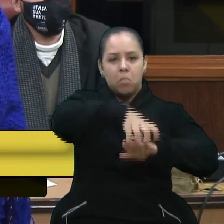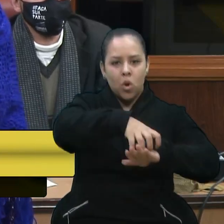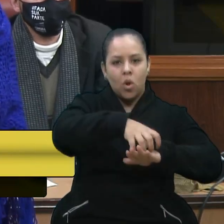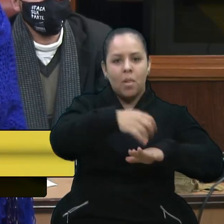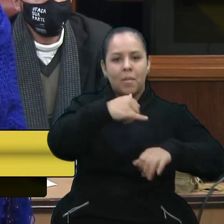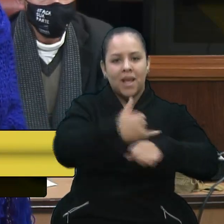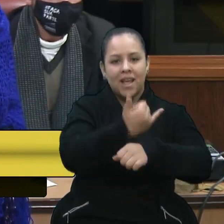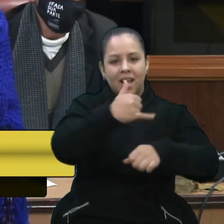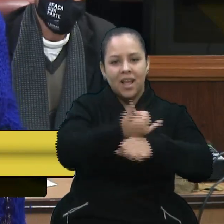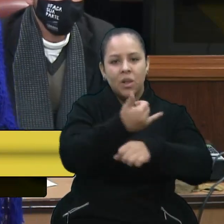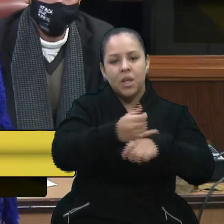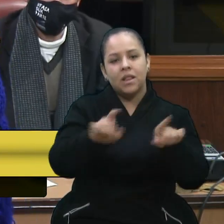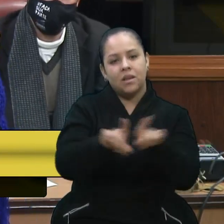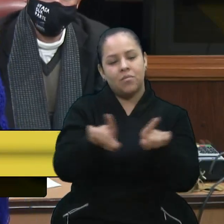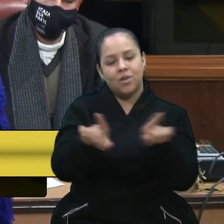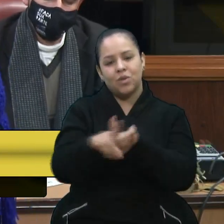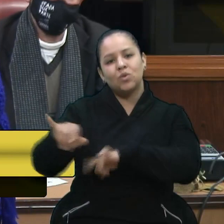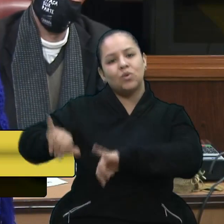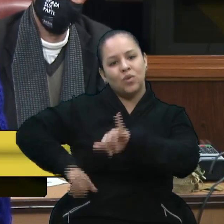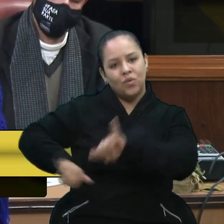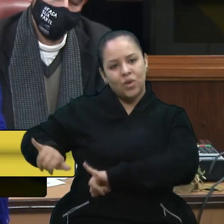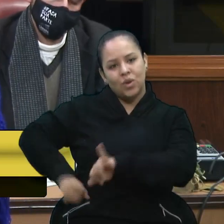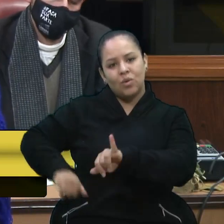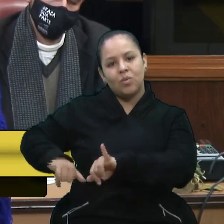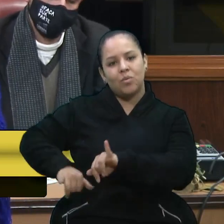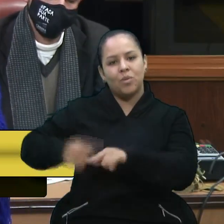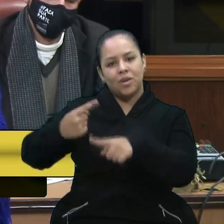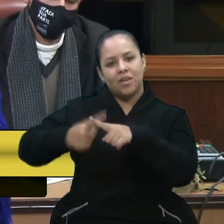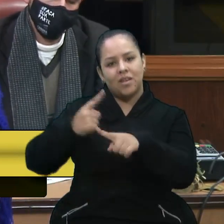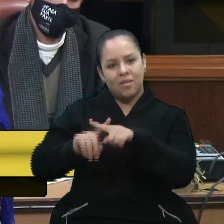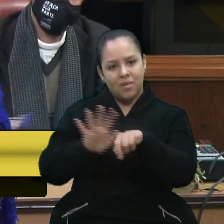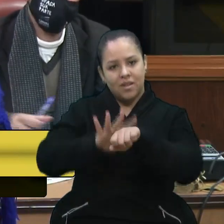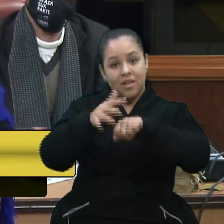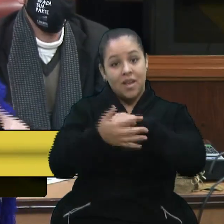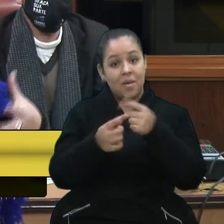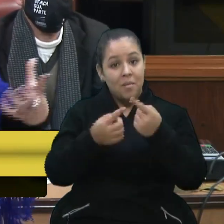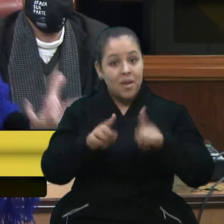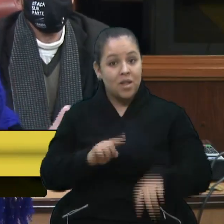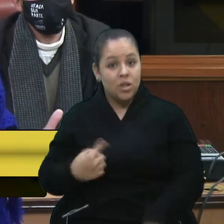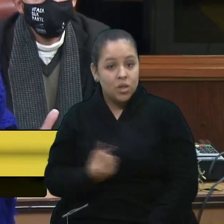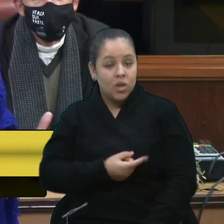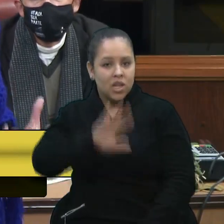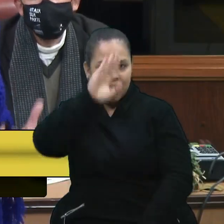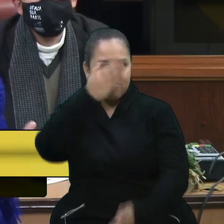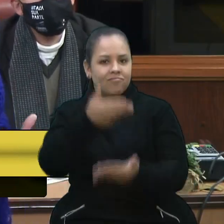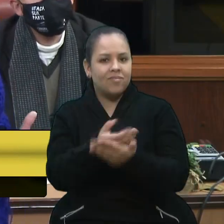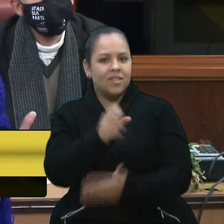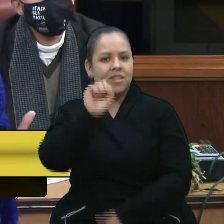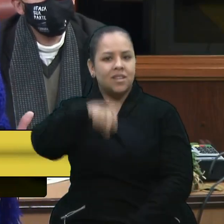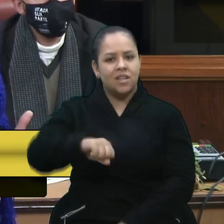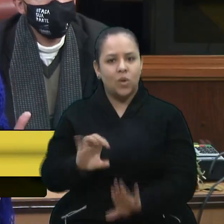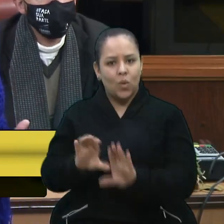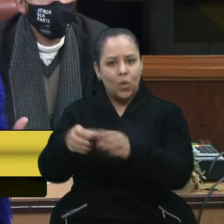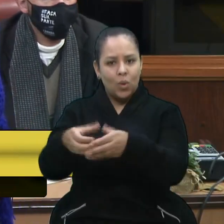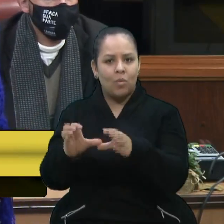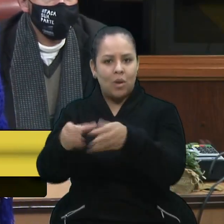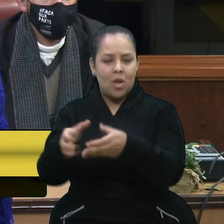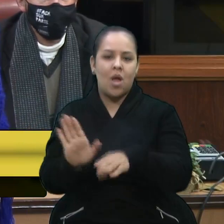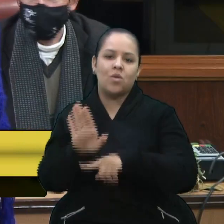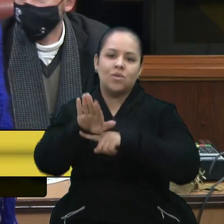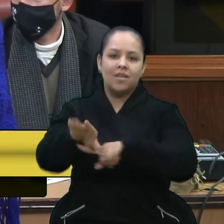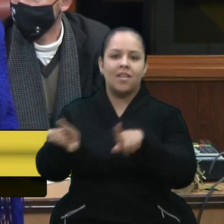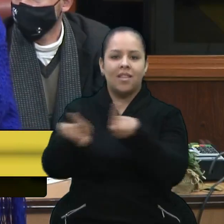sofreu muito com os agravos da pandemia, mas a gente tem a certeza de que o turismo vai nos auxiliar também